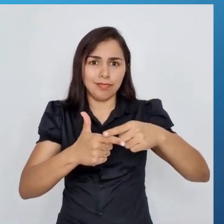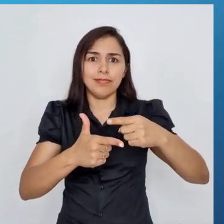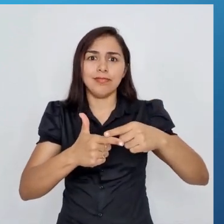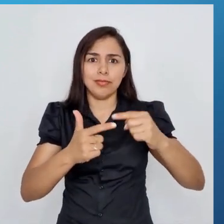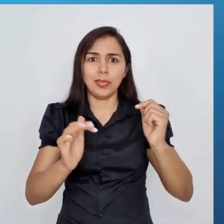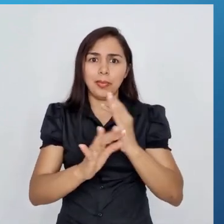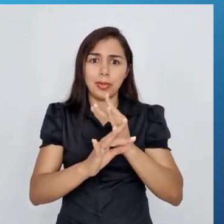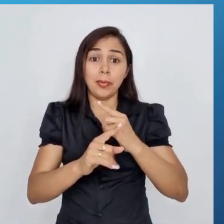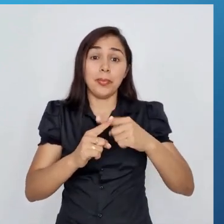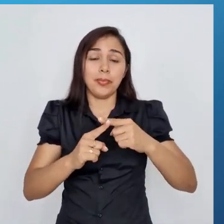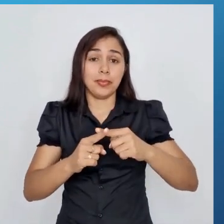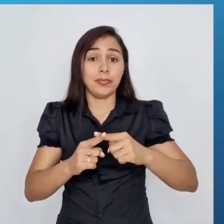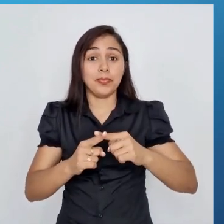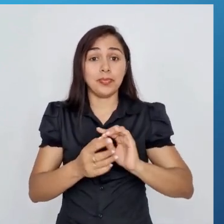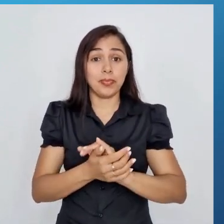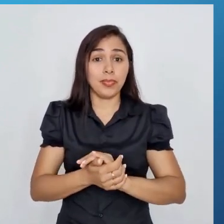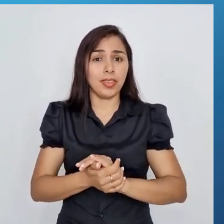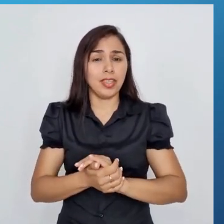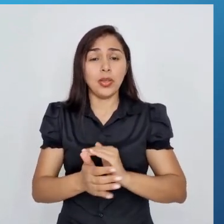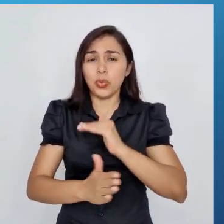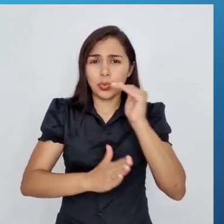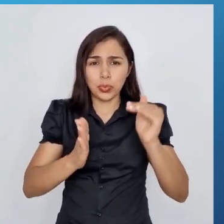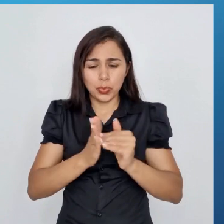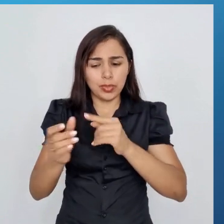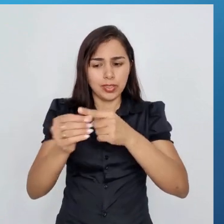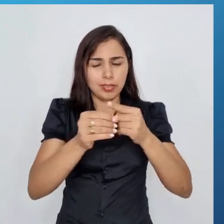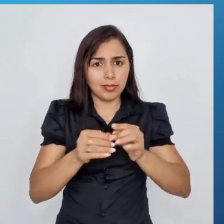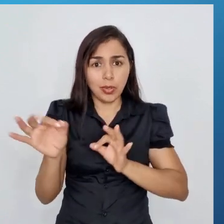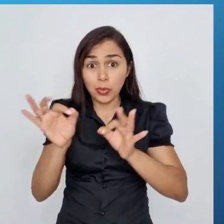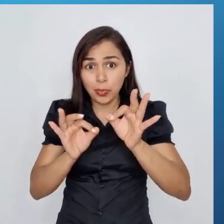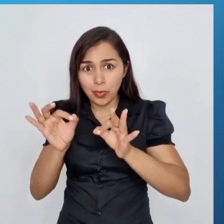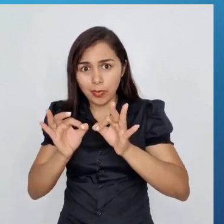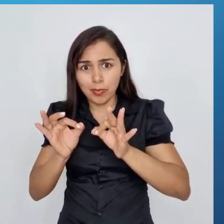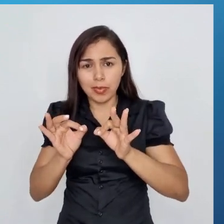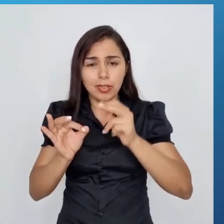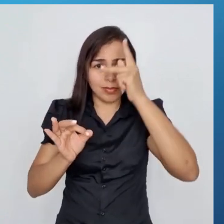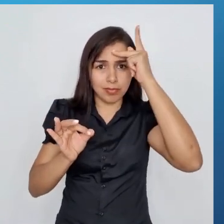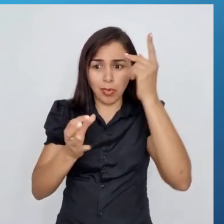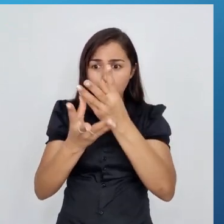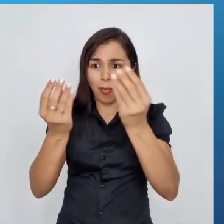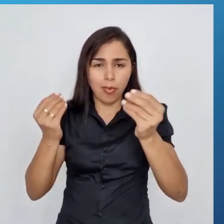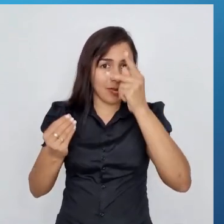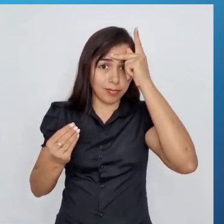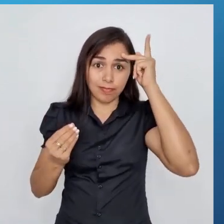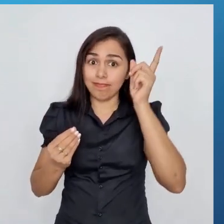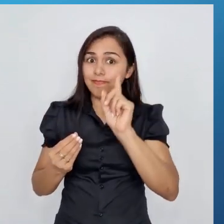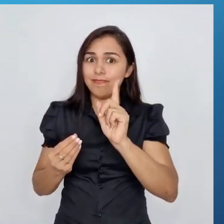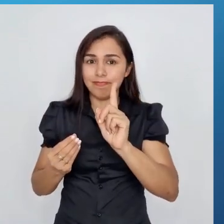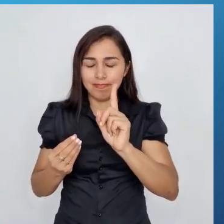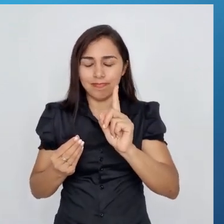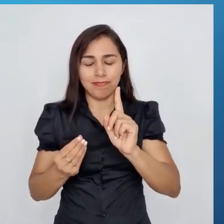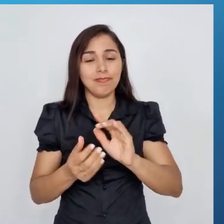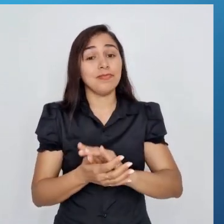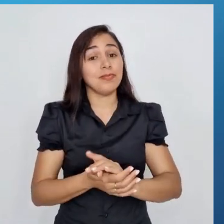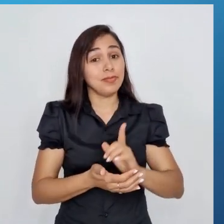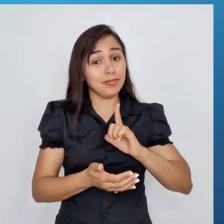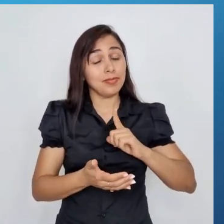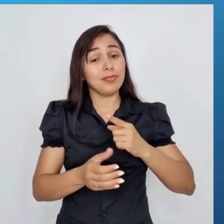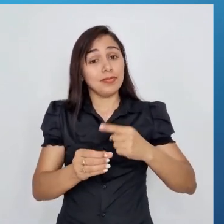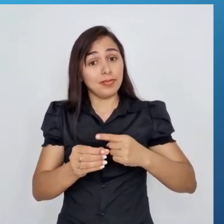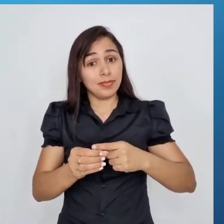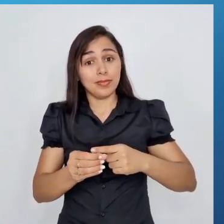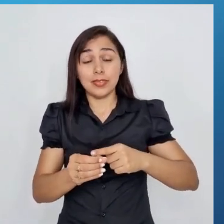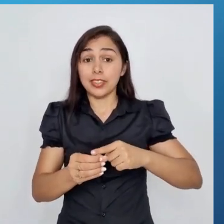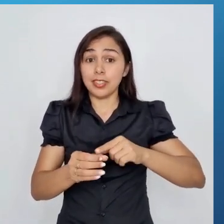as cidades foram projetadas para receber uma grande quantidade de pessoas. E quando uma grande